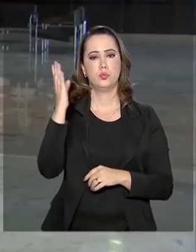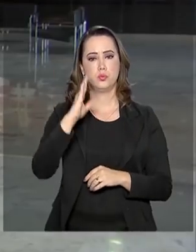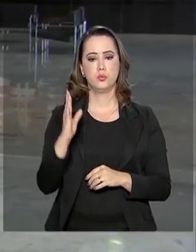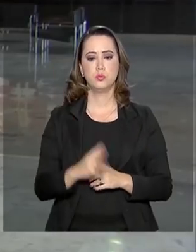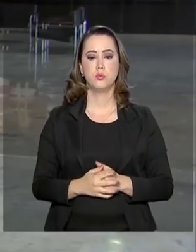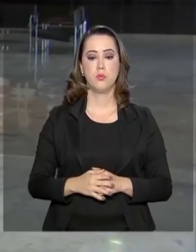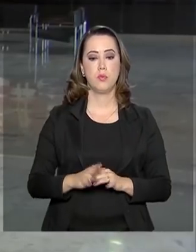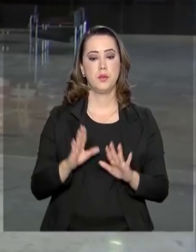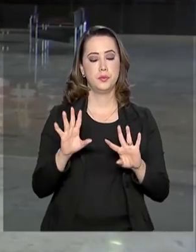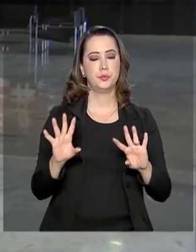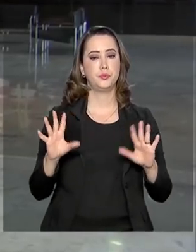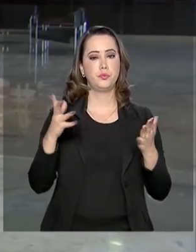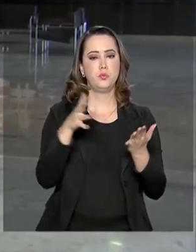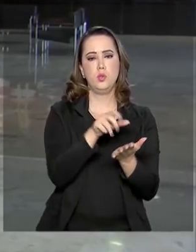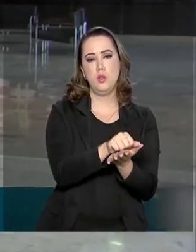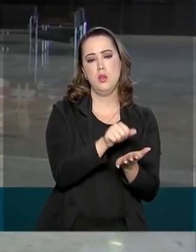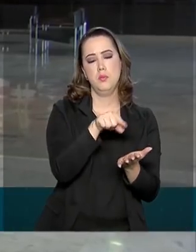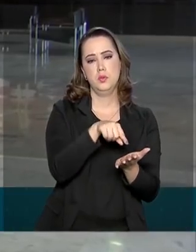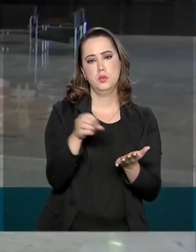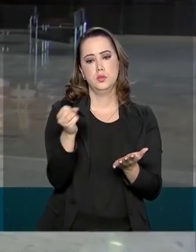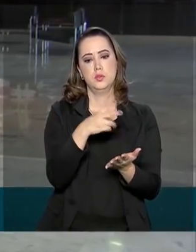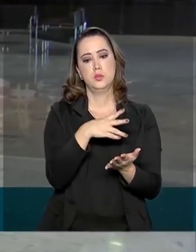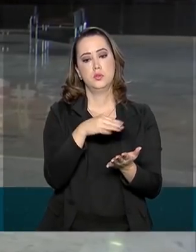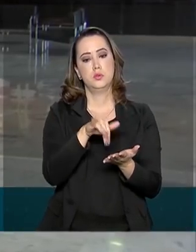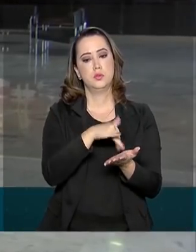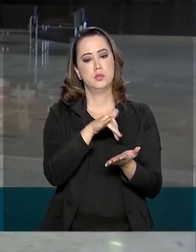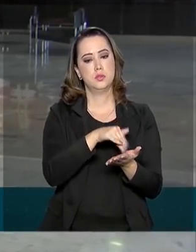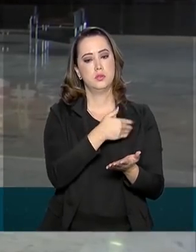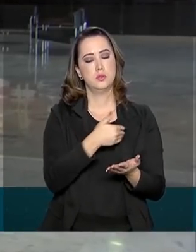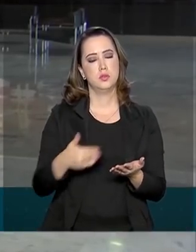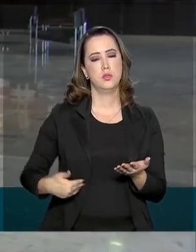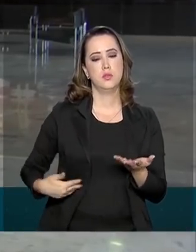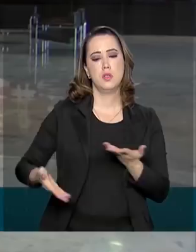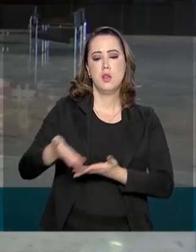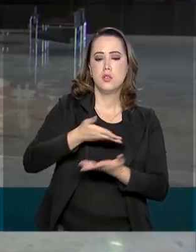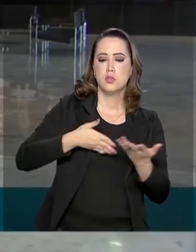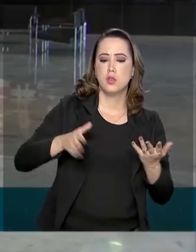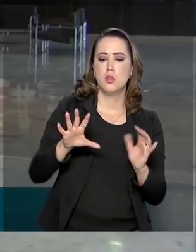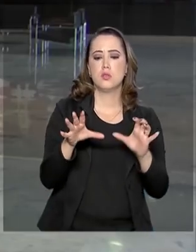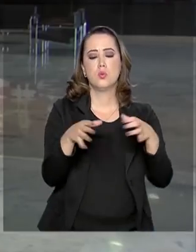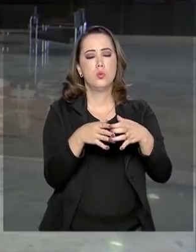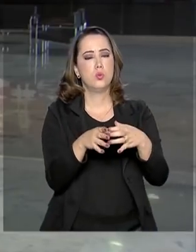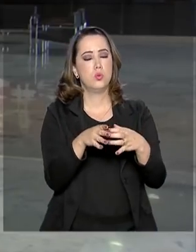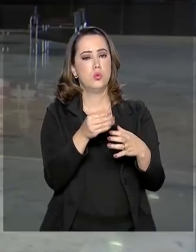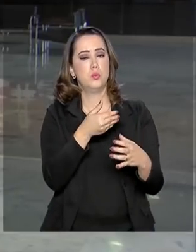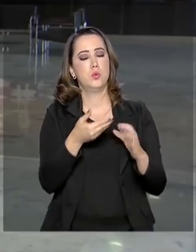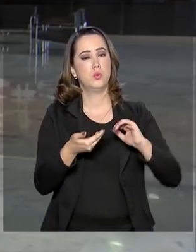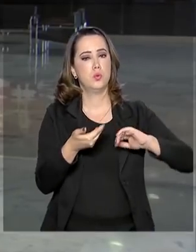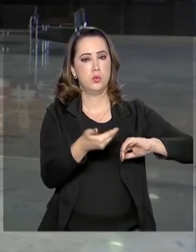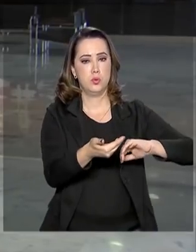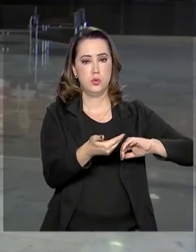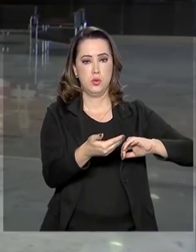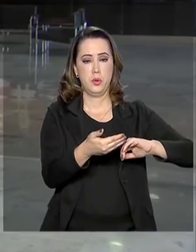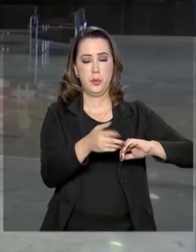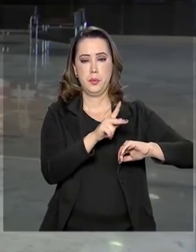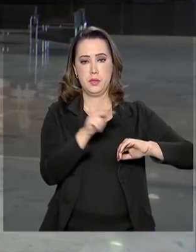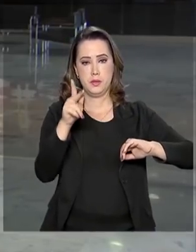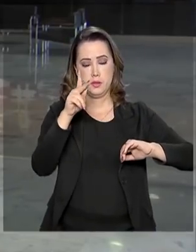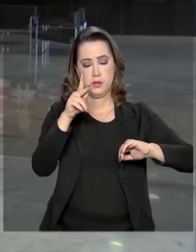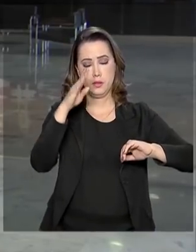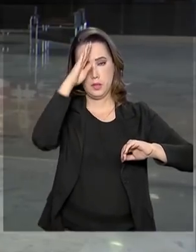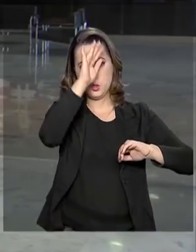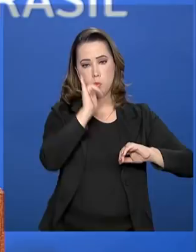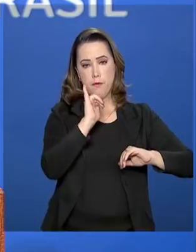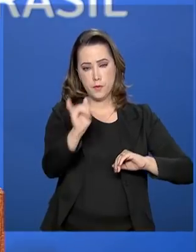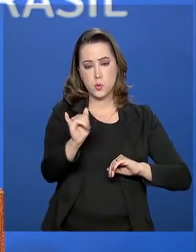durante a posse do novo secretário de governo, que entre as atribuições tem articulação com o Congresso Nacional, o recado do presidente Bolsonaro foi